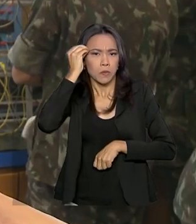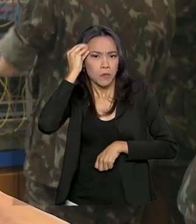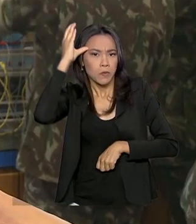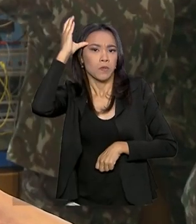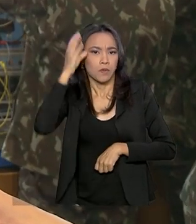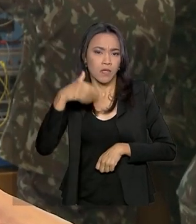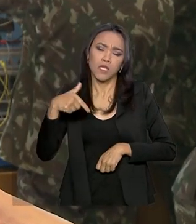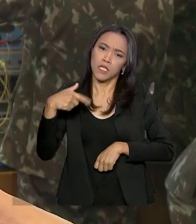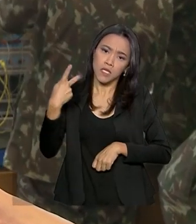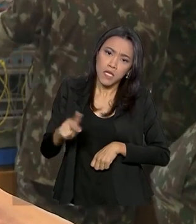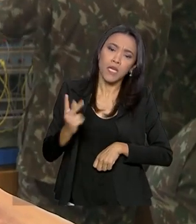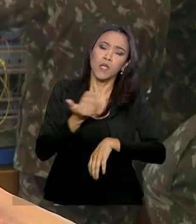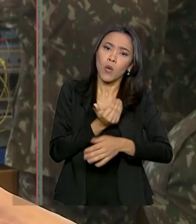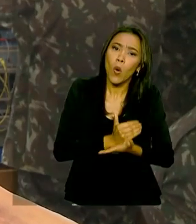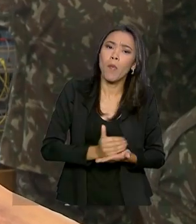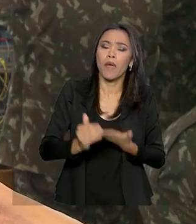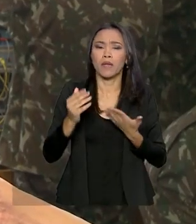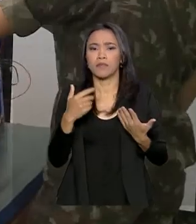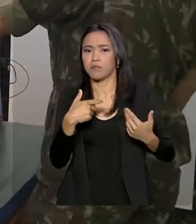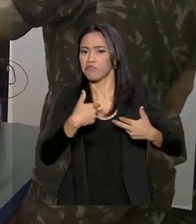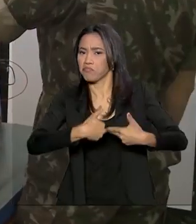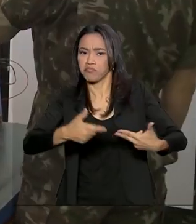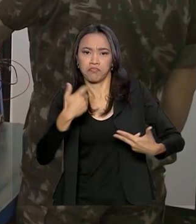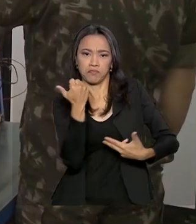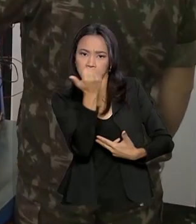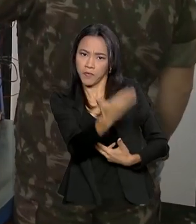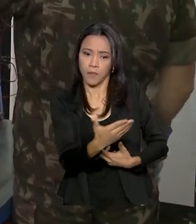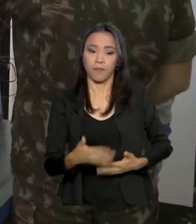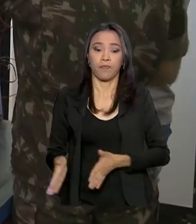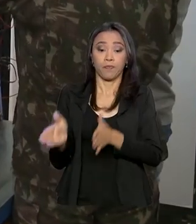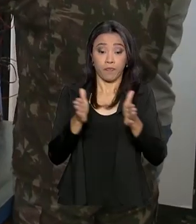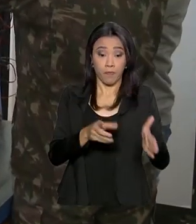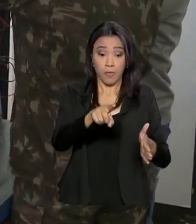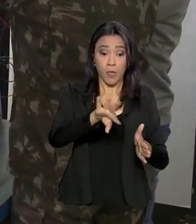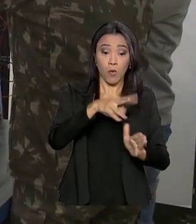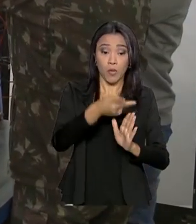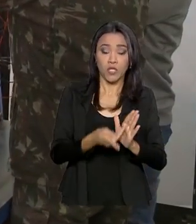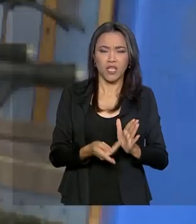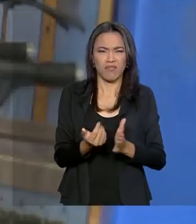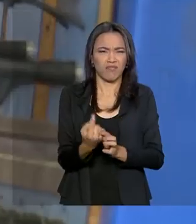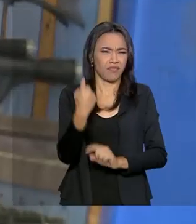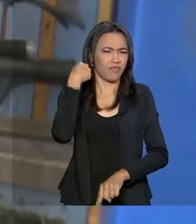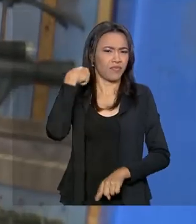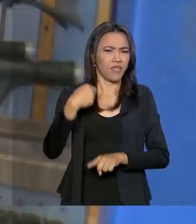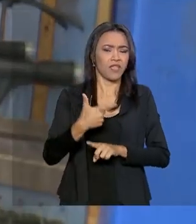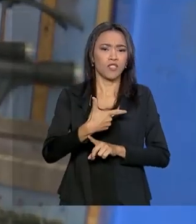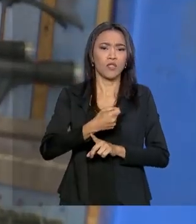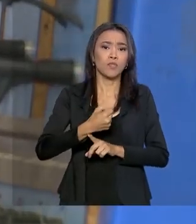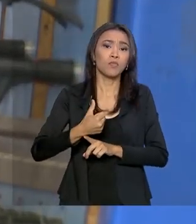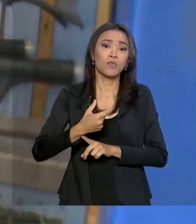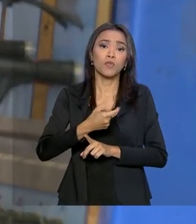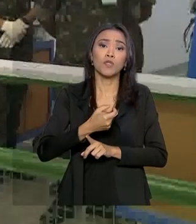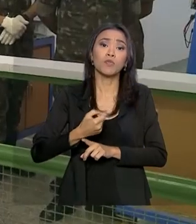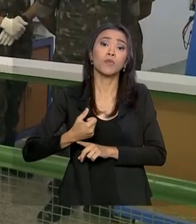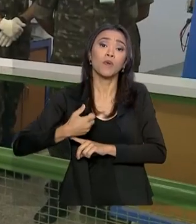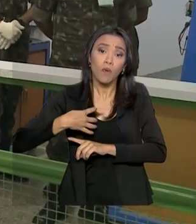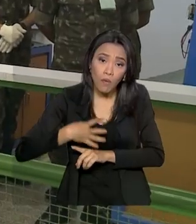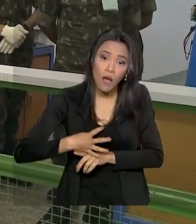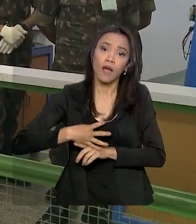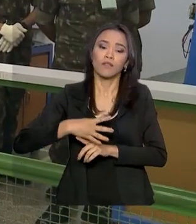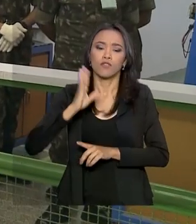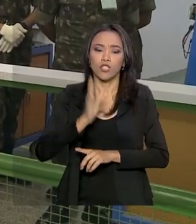tão logo desse serviço ativo do Exército Brasileiro. O projeto funciona desde 2004 e até o ano passado formou